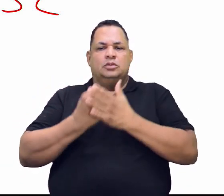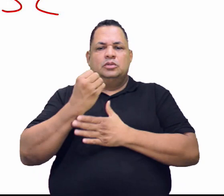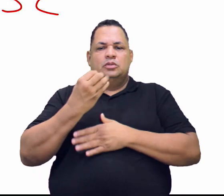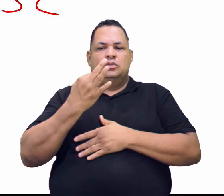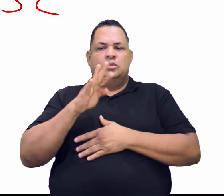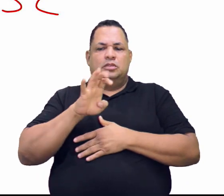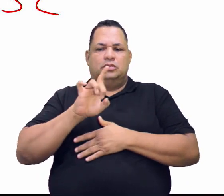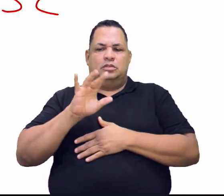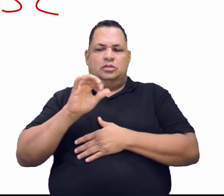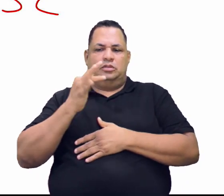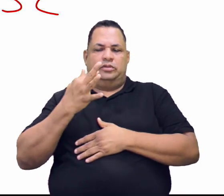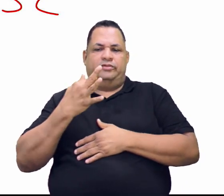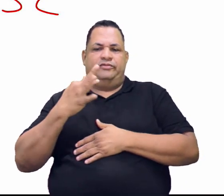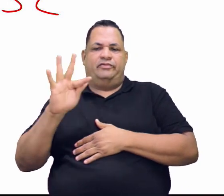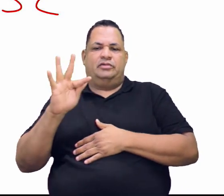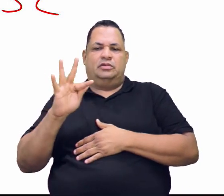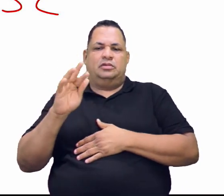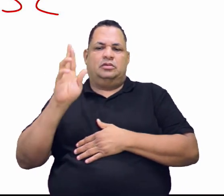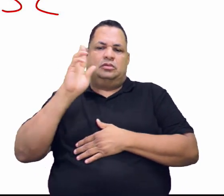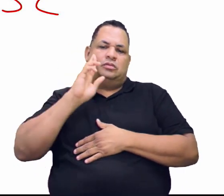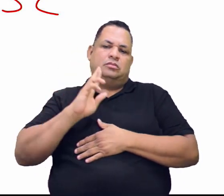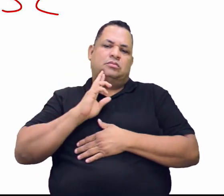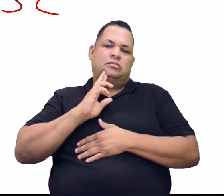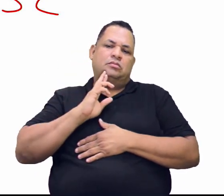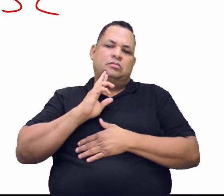território federal de Rondônia.